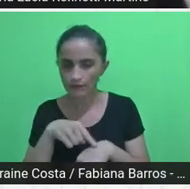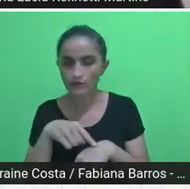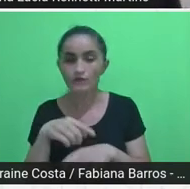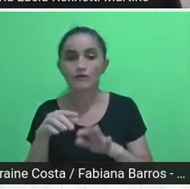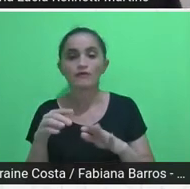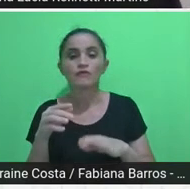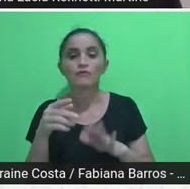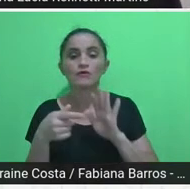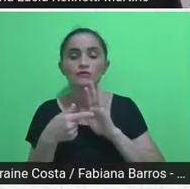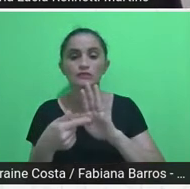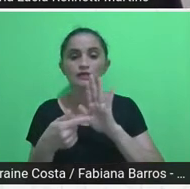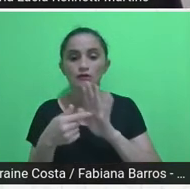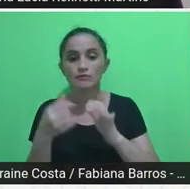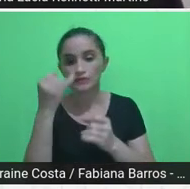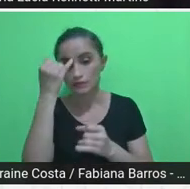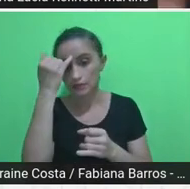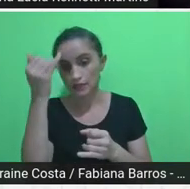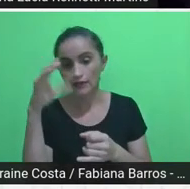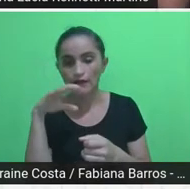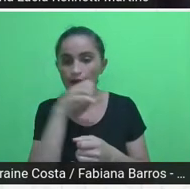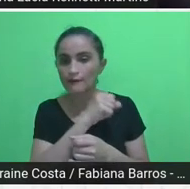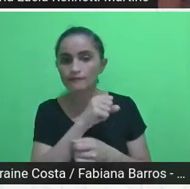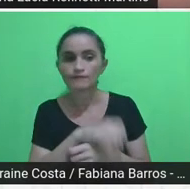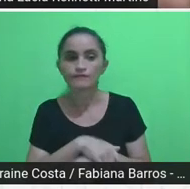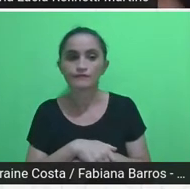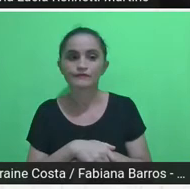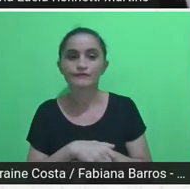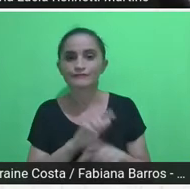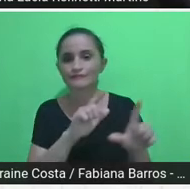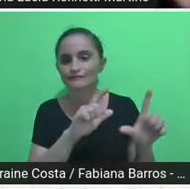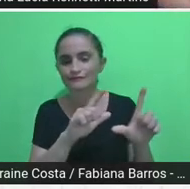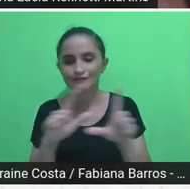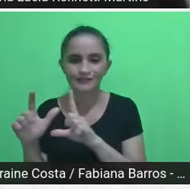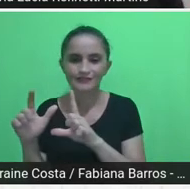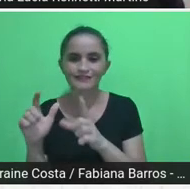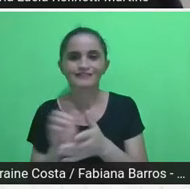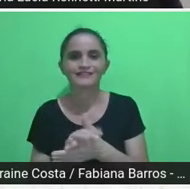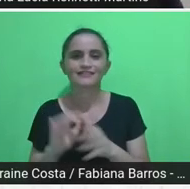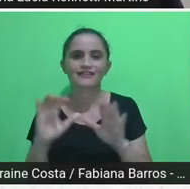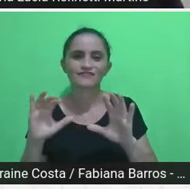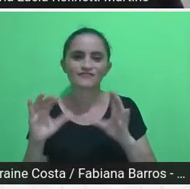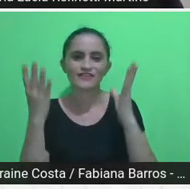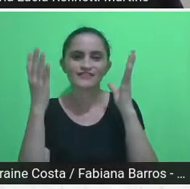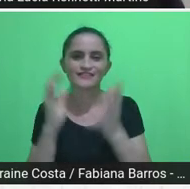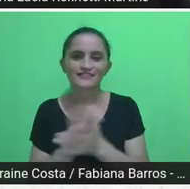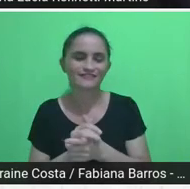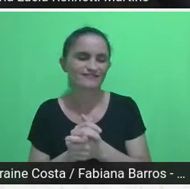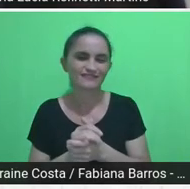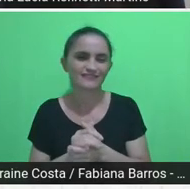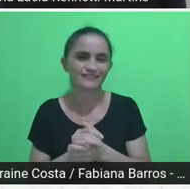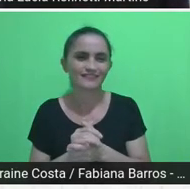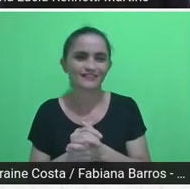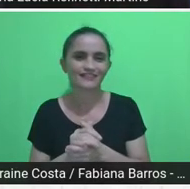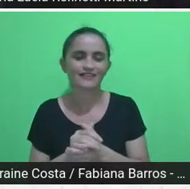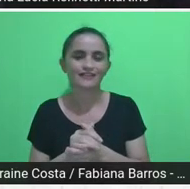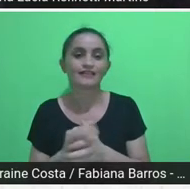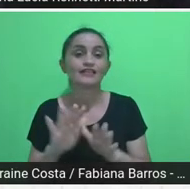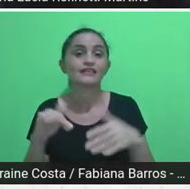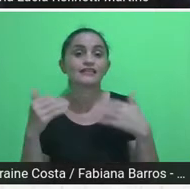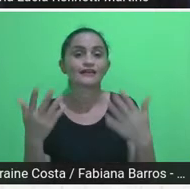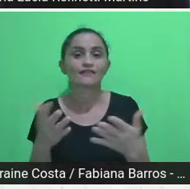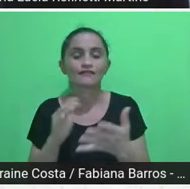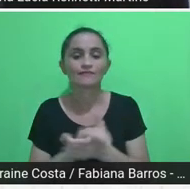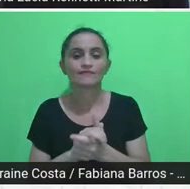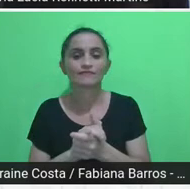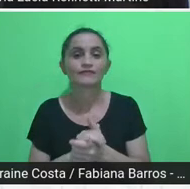por favor, passa o próximo. se é festa, vai, passa mais um. Então, que